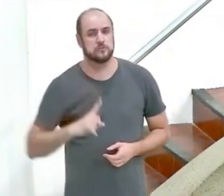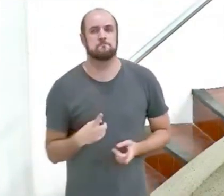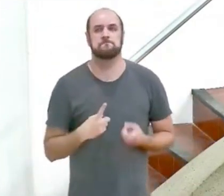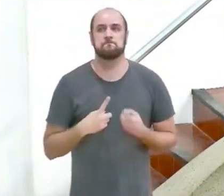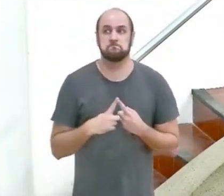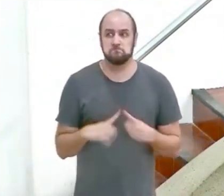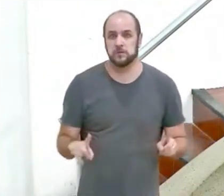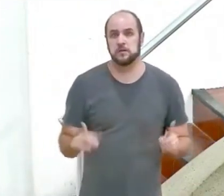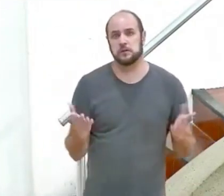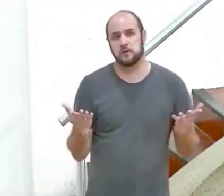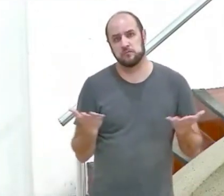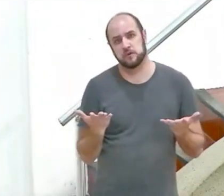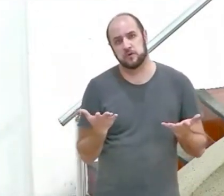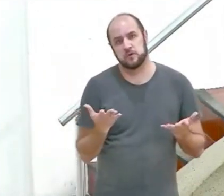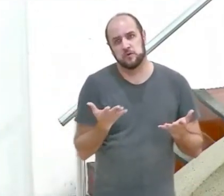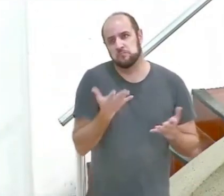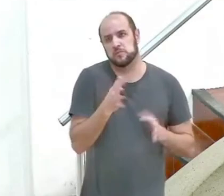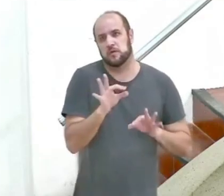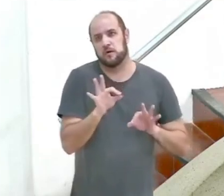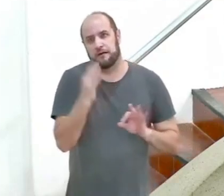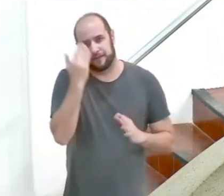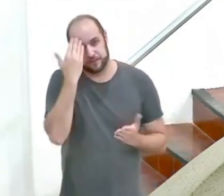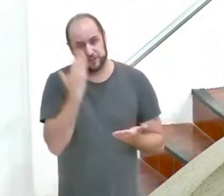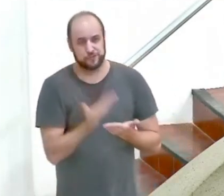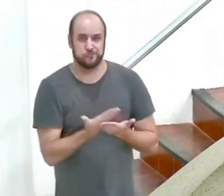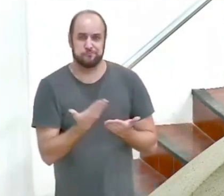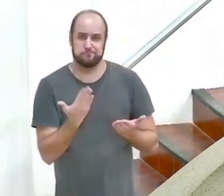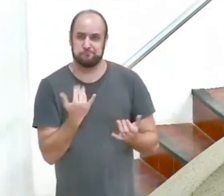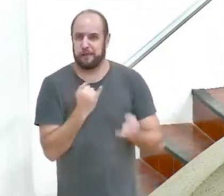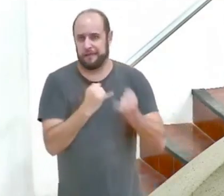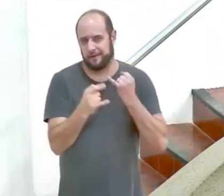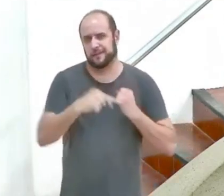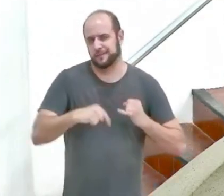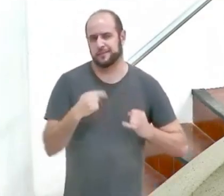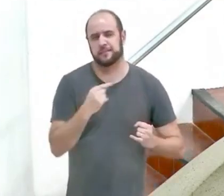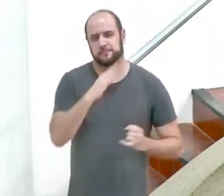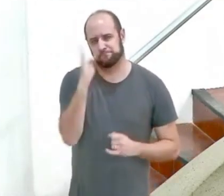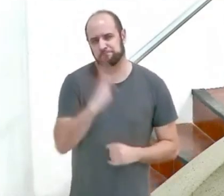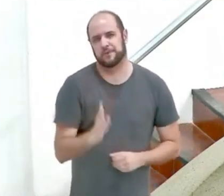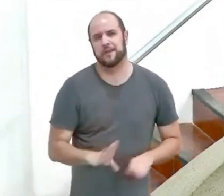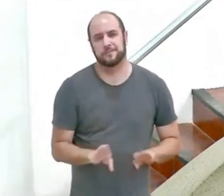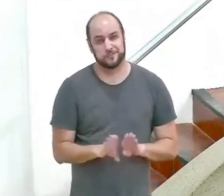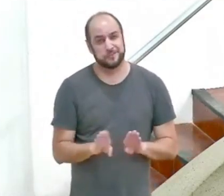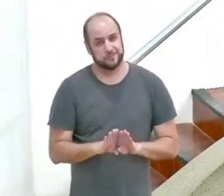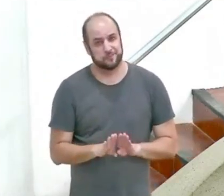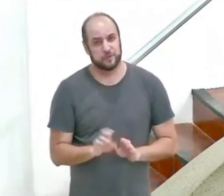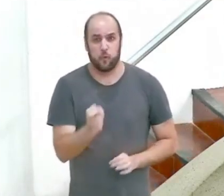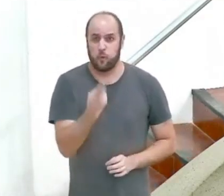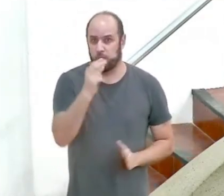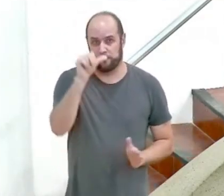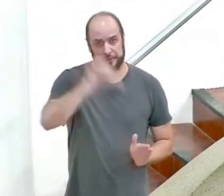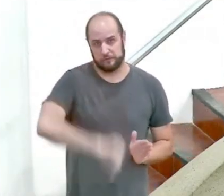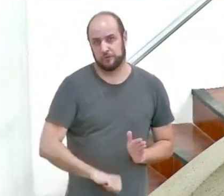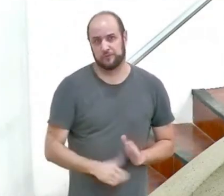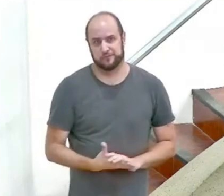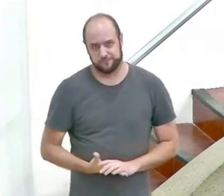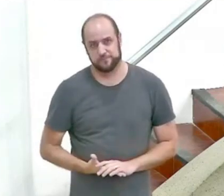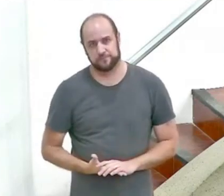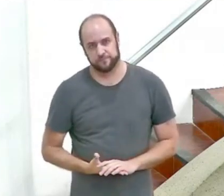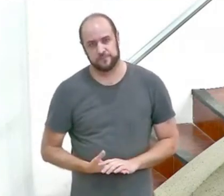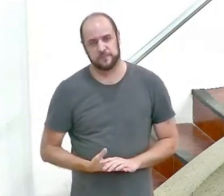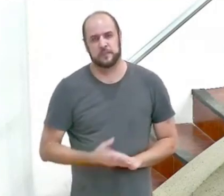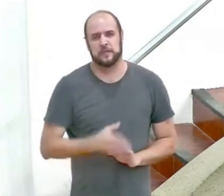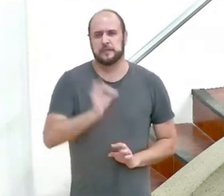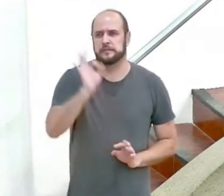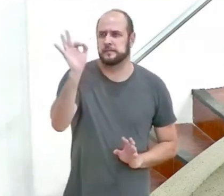eu não tenho motivo nenhum para crer que seriam diferentes no Brasil ou se não seriam piores no Brasil elas são